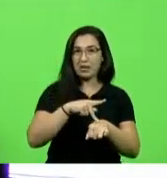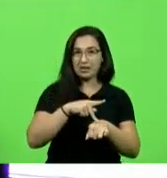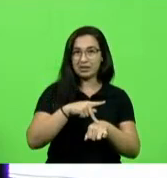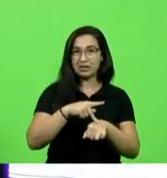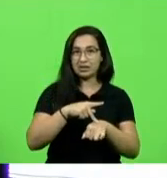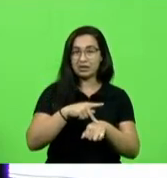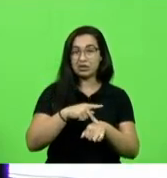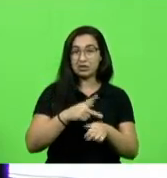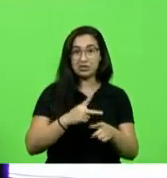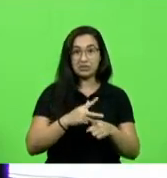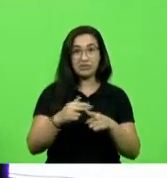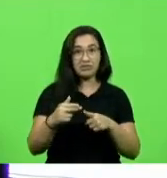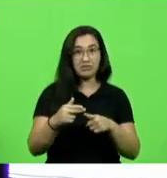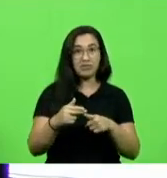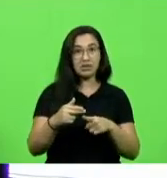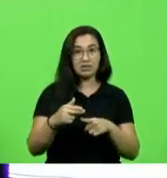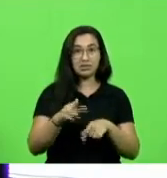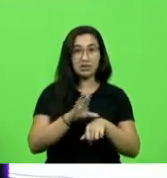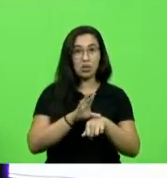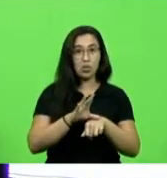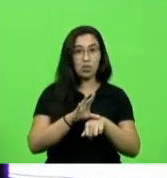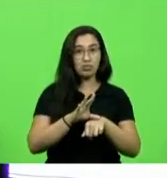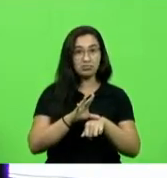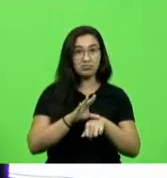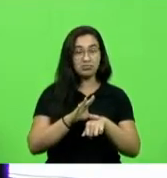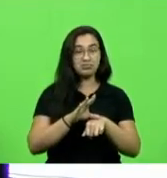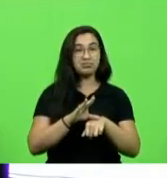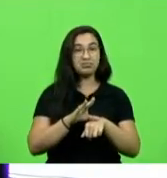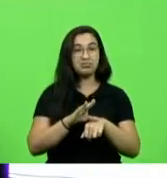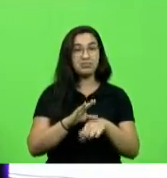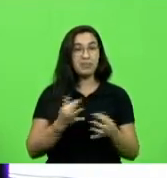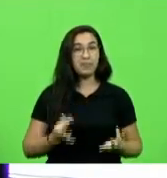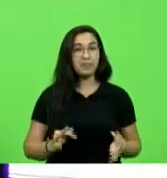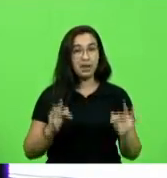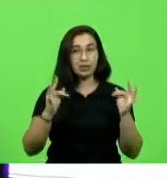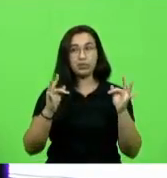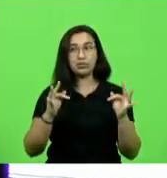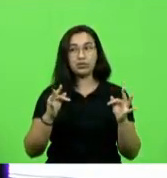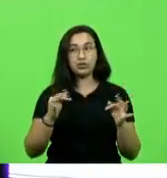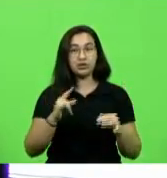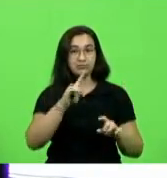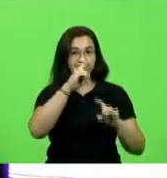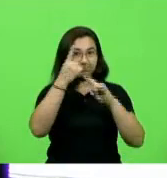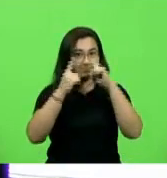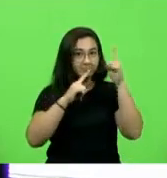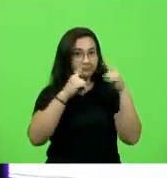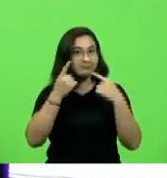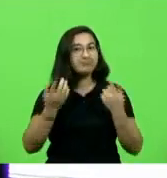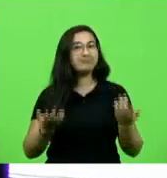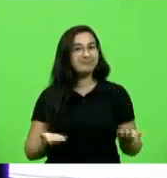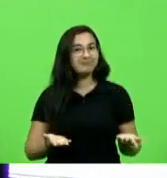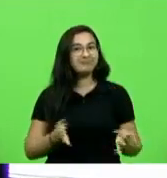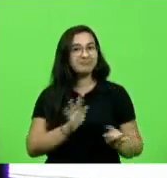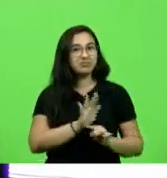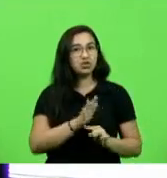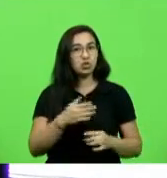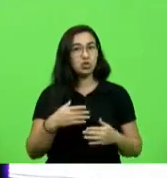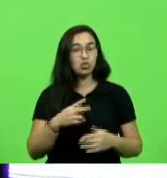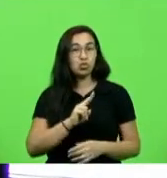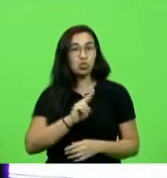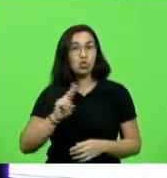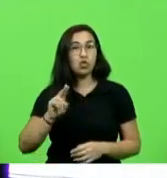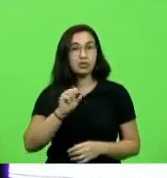concurso de tecnologia e inovação levando o nome de Santa Catarina levando a